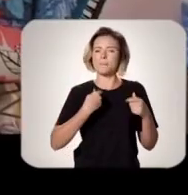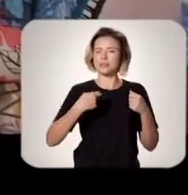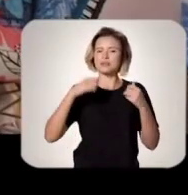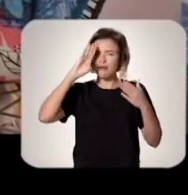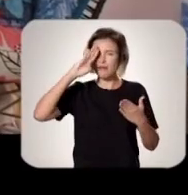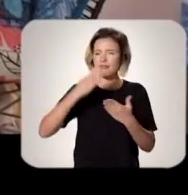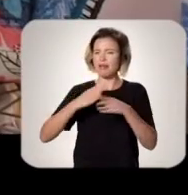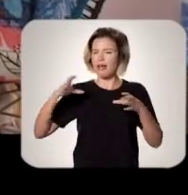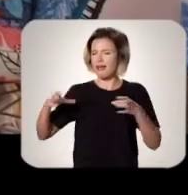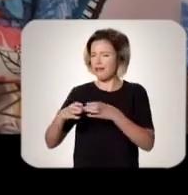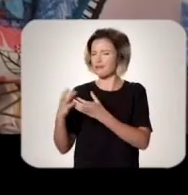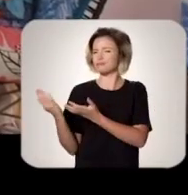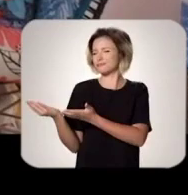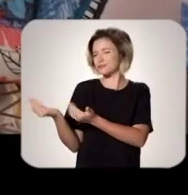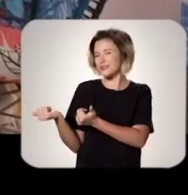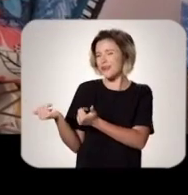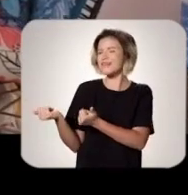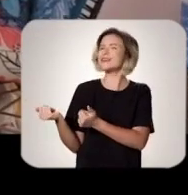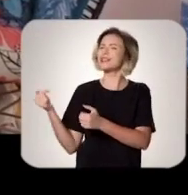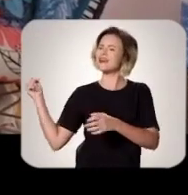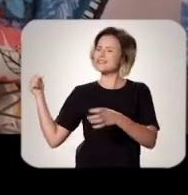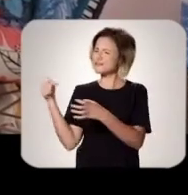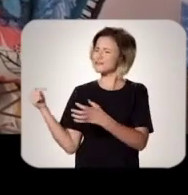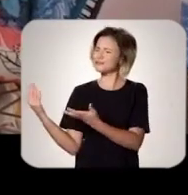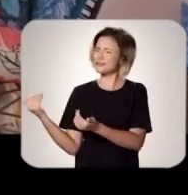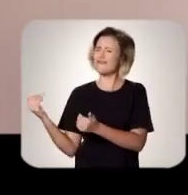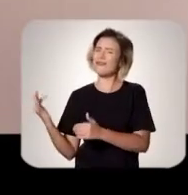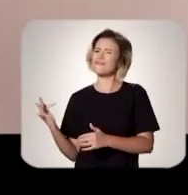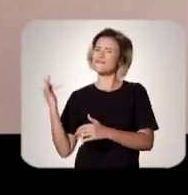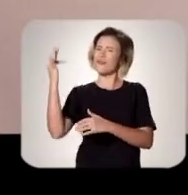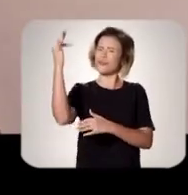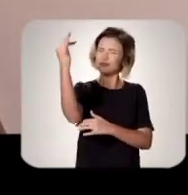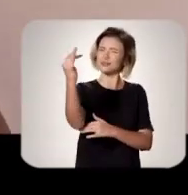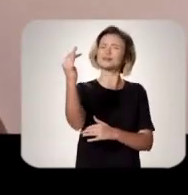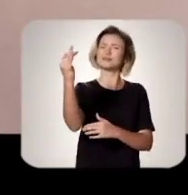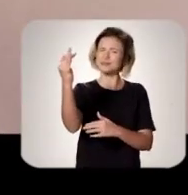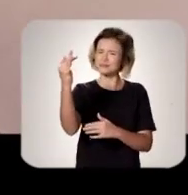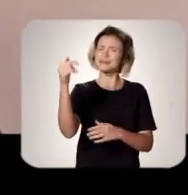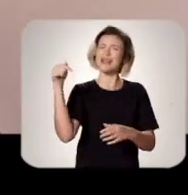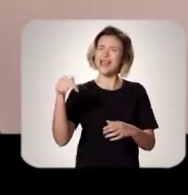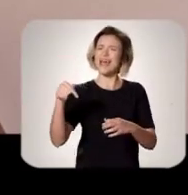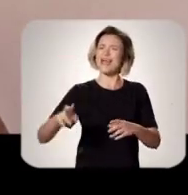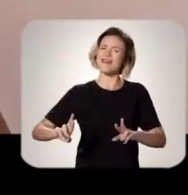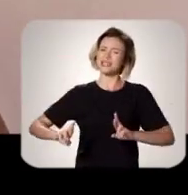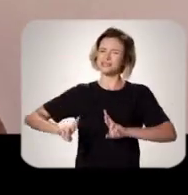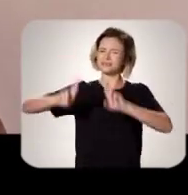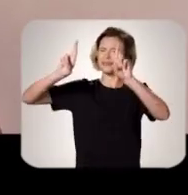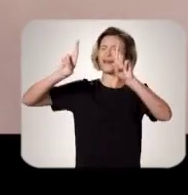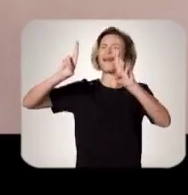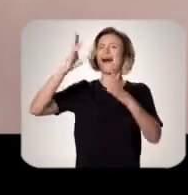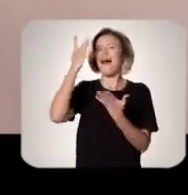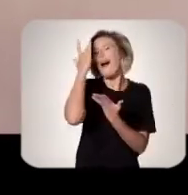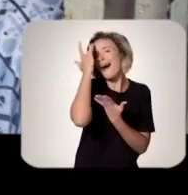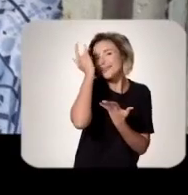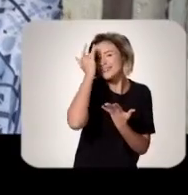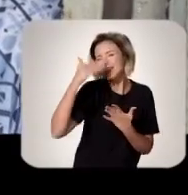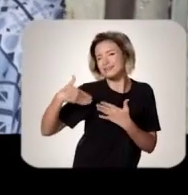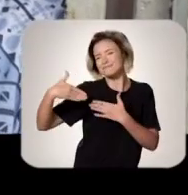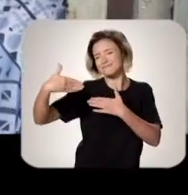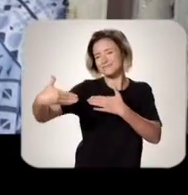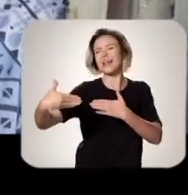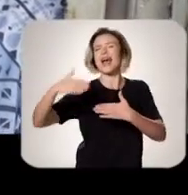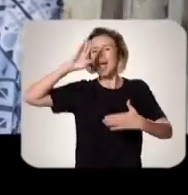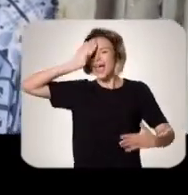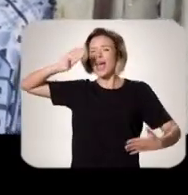acreditar em quem? A juventude A juventude é a esperança do amanhã E a